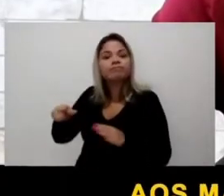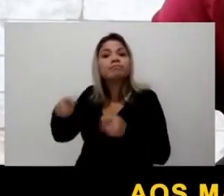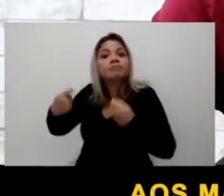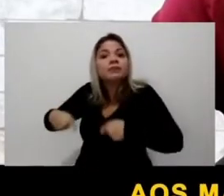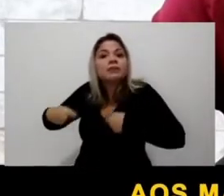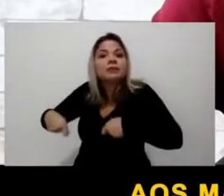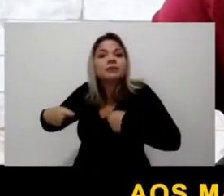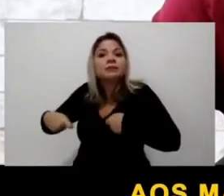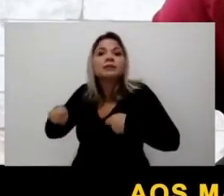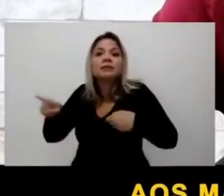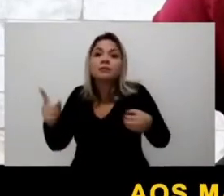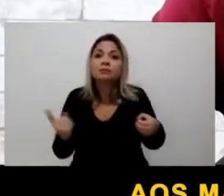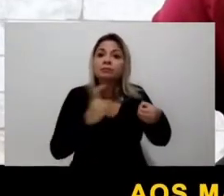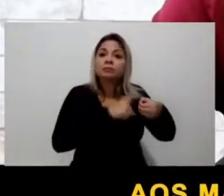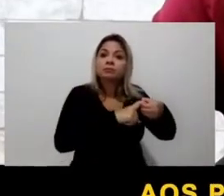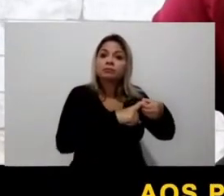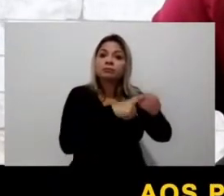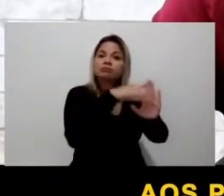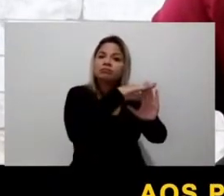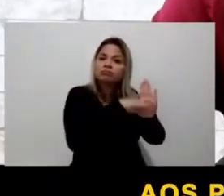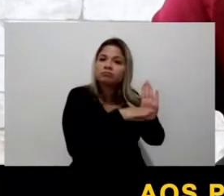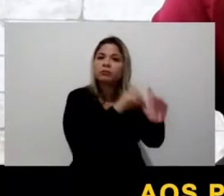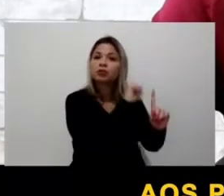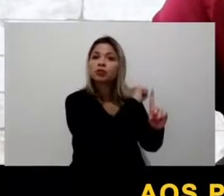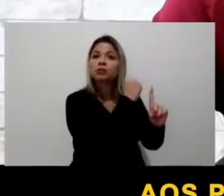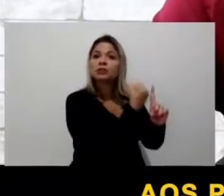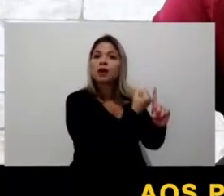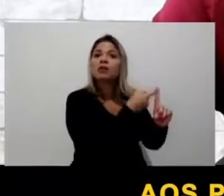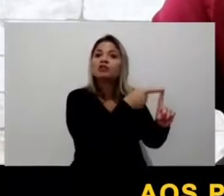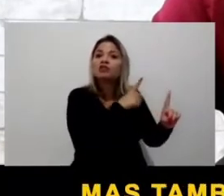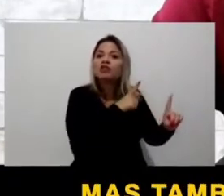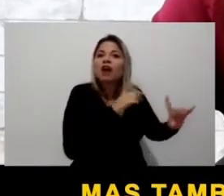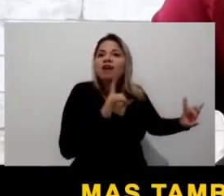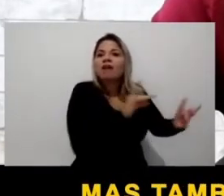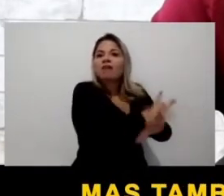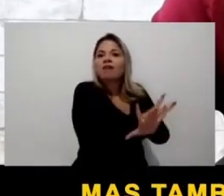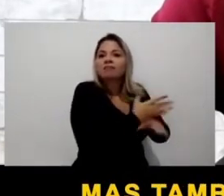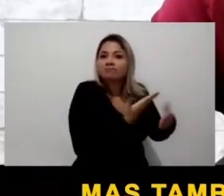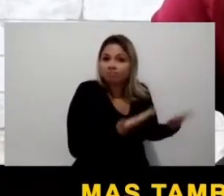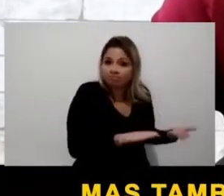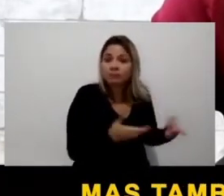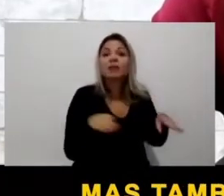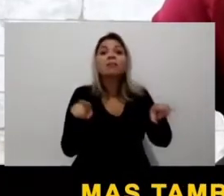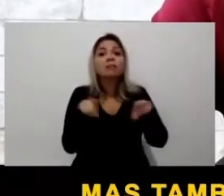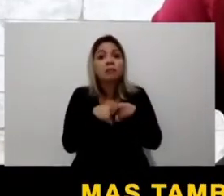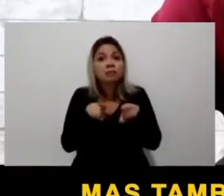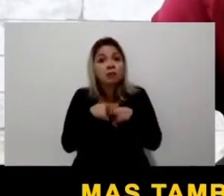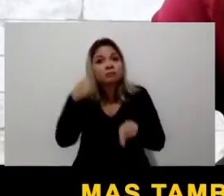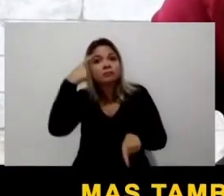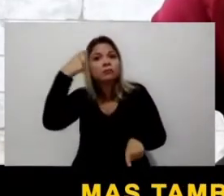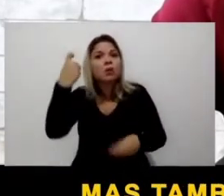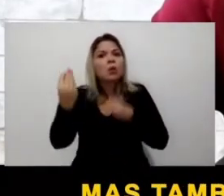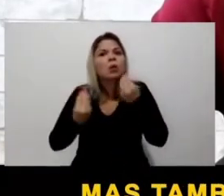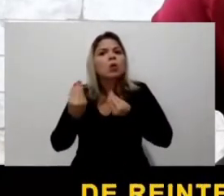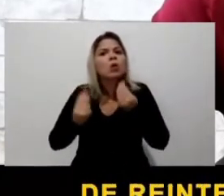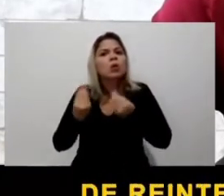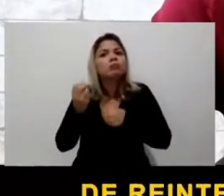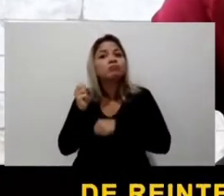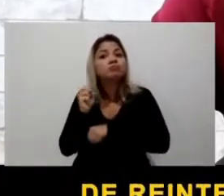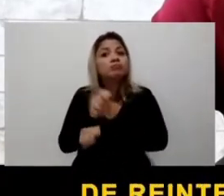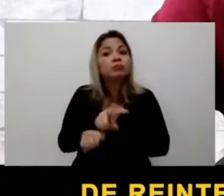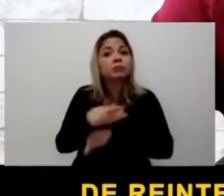mais vulneráveis para se somar aos programas sociais existentes. Mas também iremos desenvolver projetos de